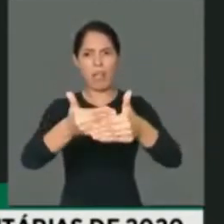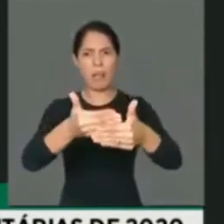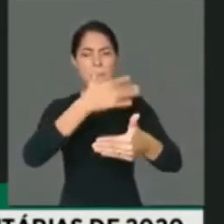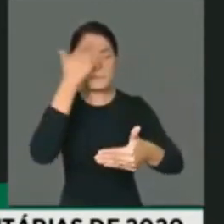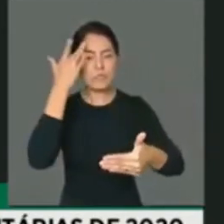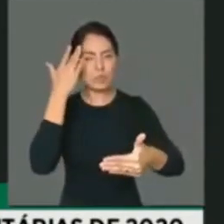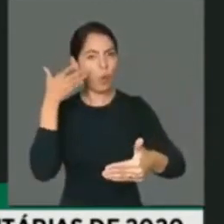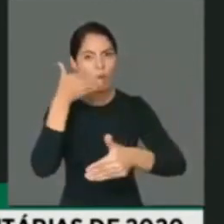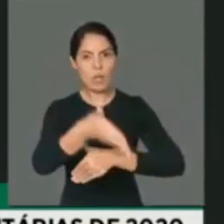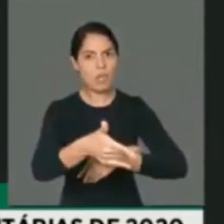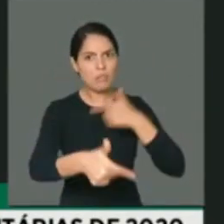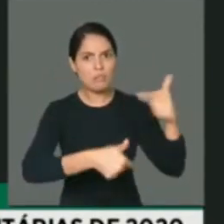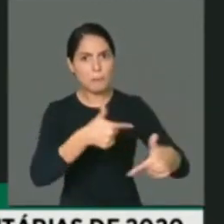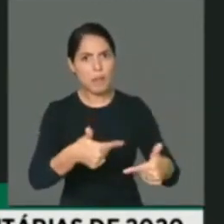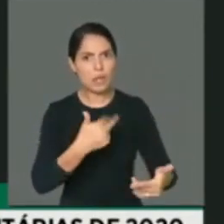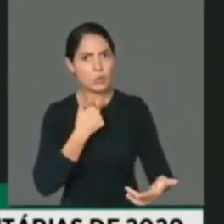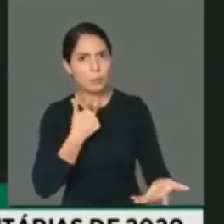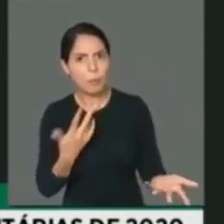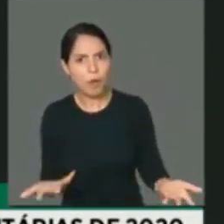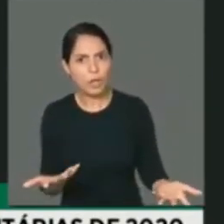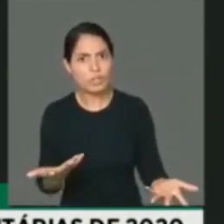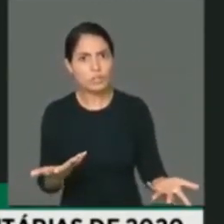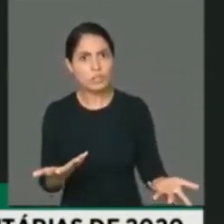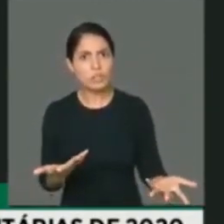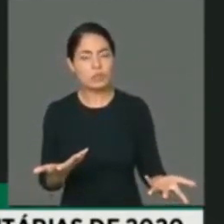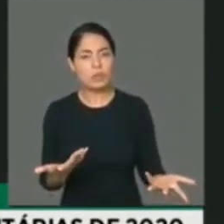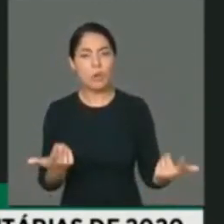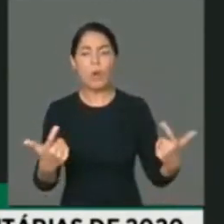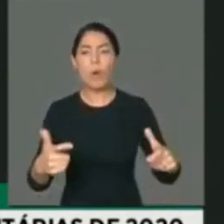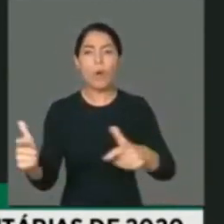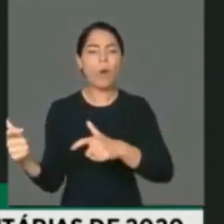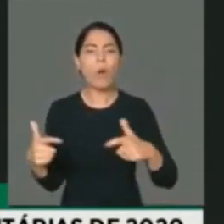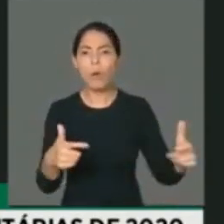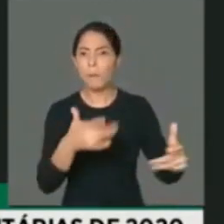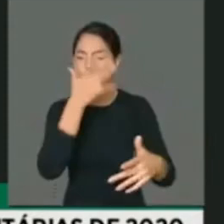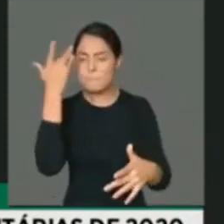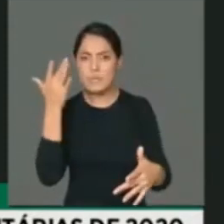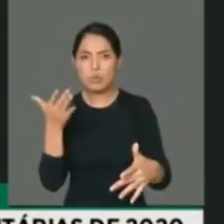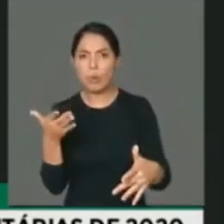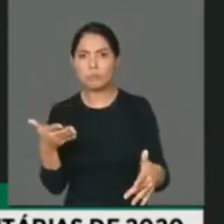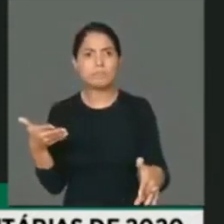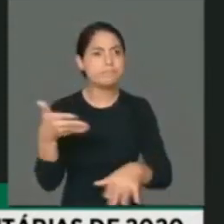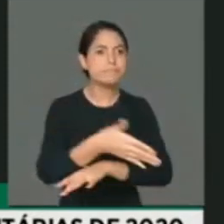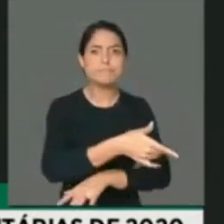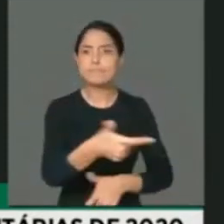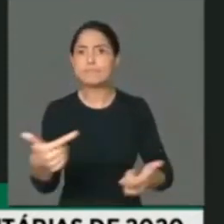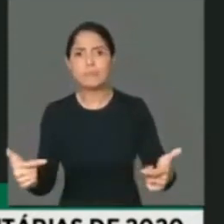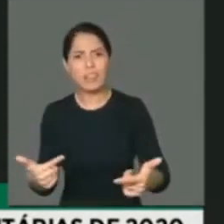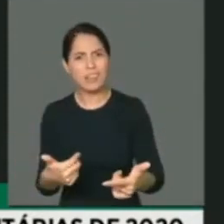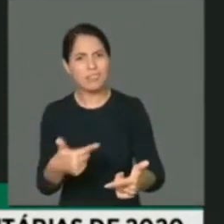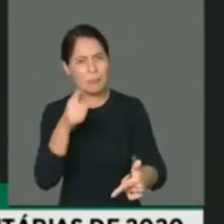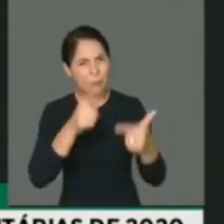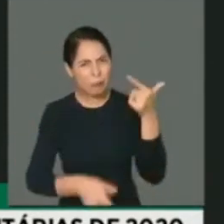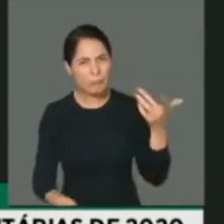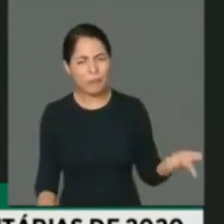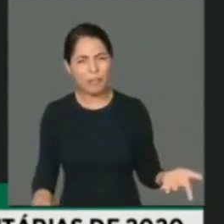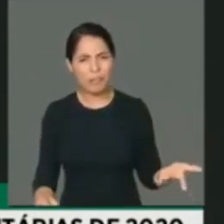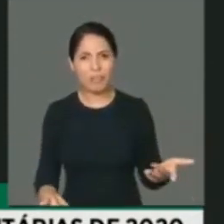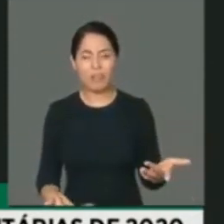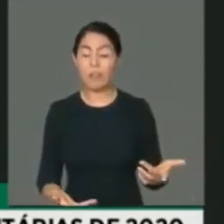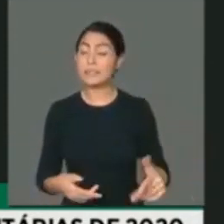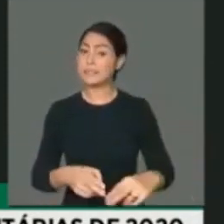trabalhar, ninguém pode mais voltar para a cidade, pessoas de fora não podem ingressar, e aí depois, diante de tanta repercussão negativa,